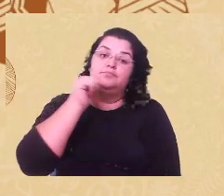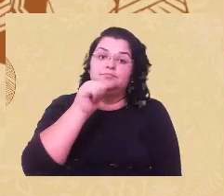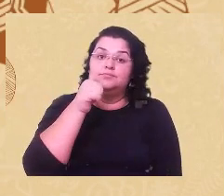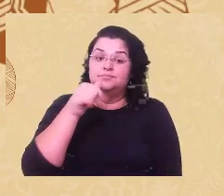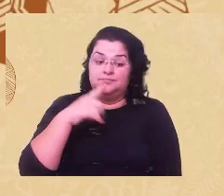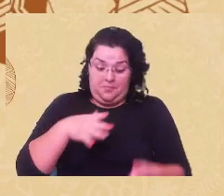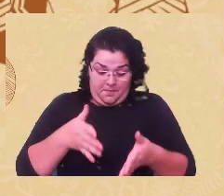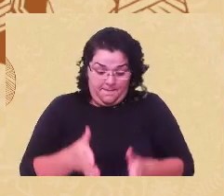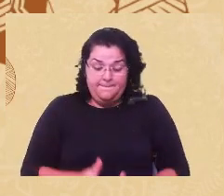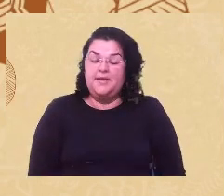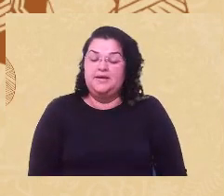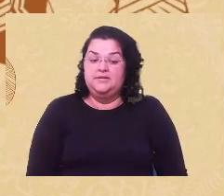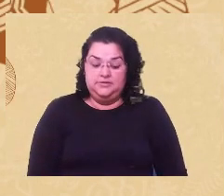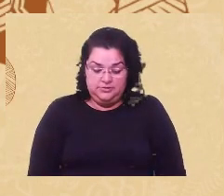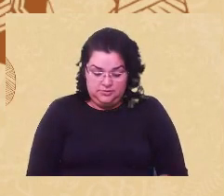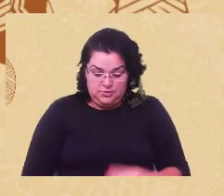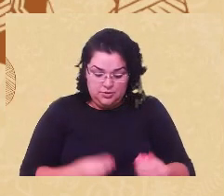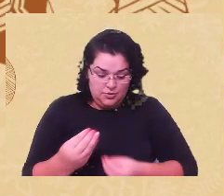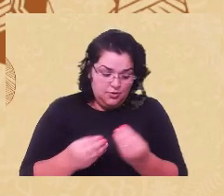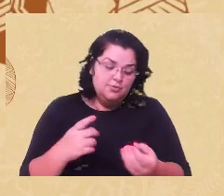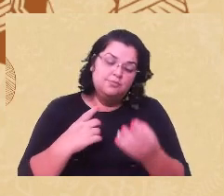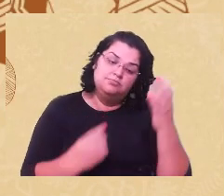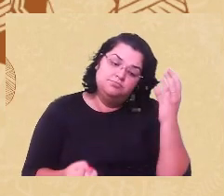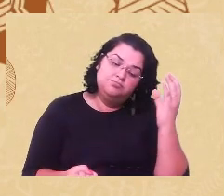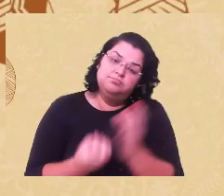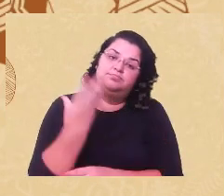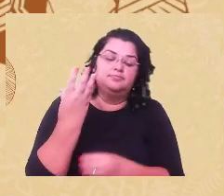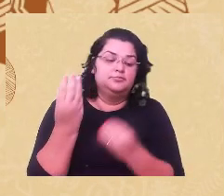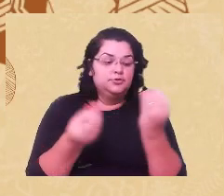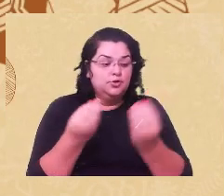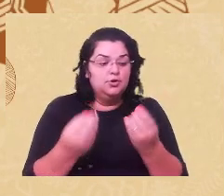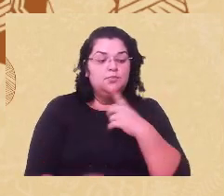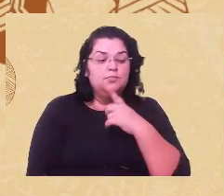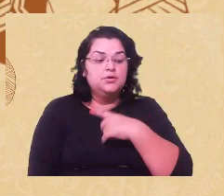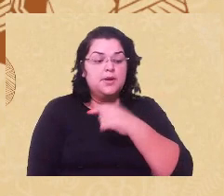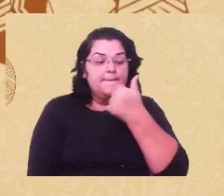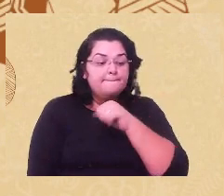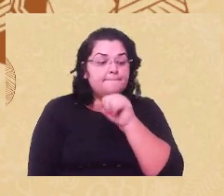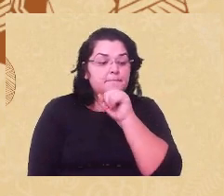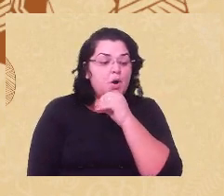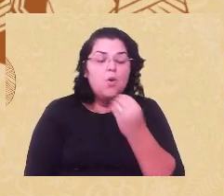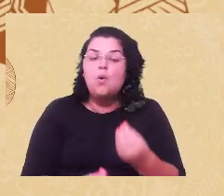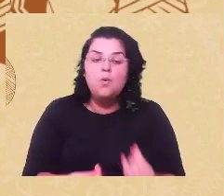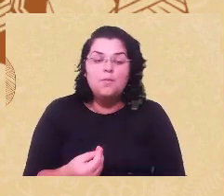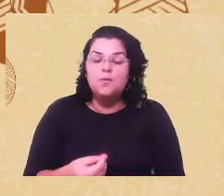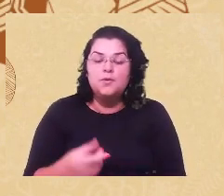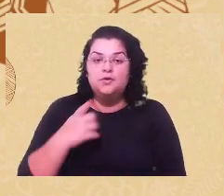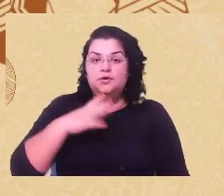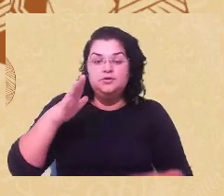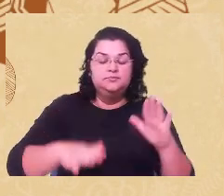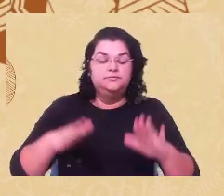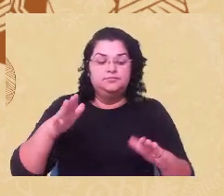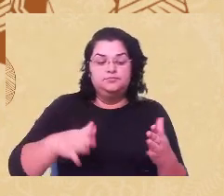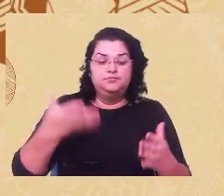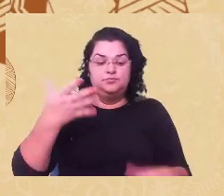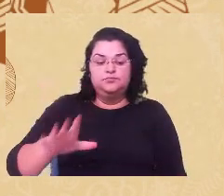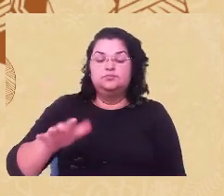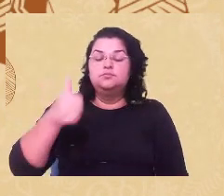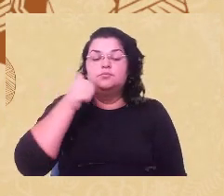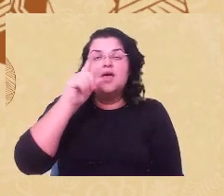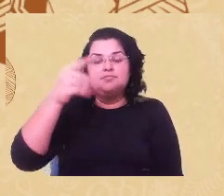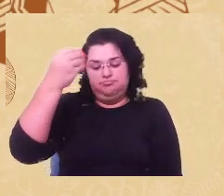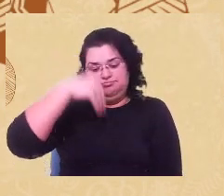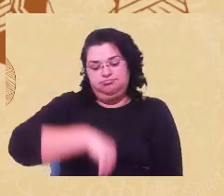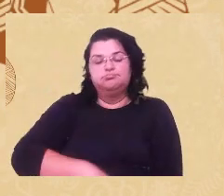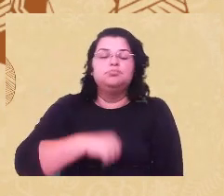como deve se comportar uma mãe, como deve viver uma mãe, e como muitas vezes a gente nega que uma mãe é uma mulher, uma mulher com